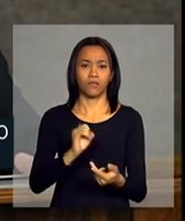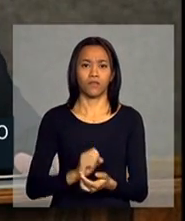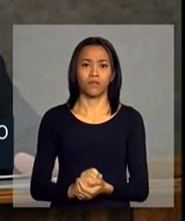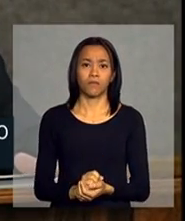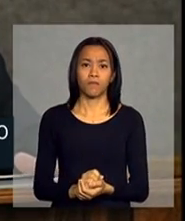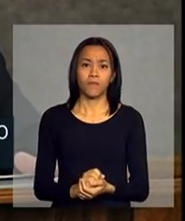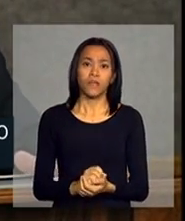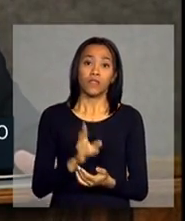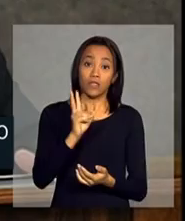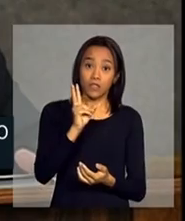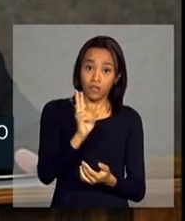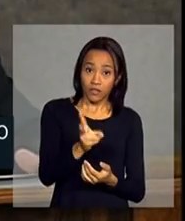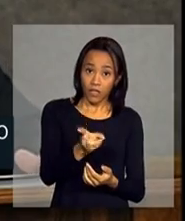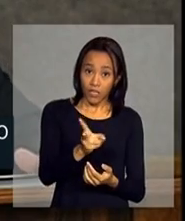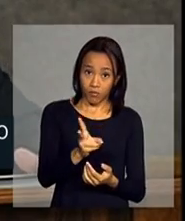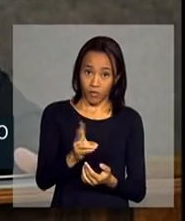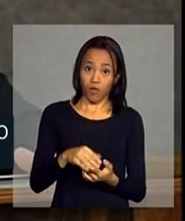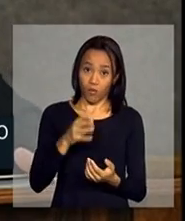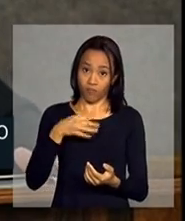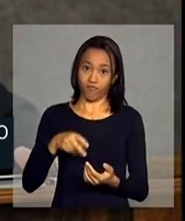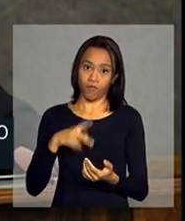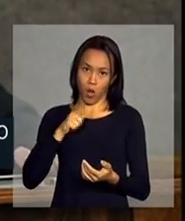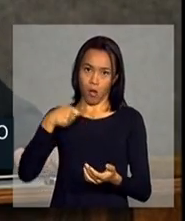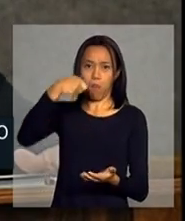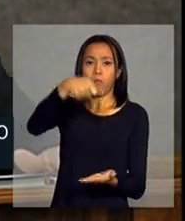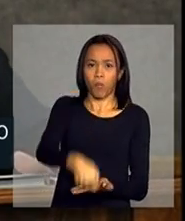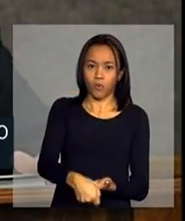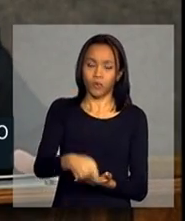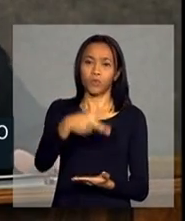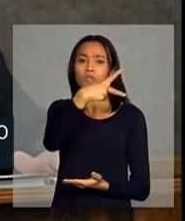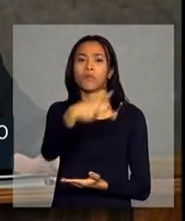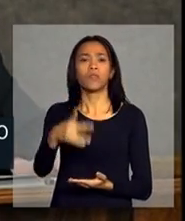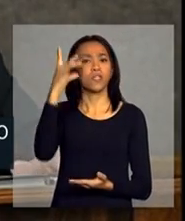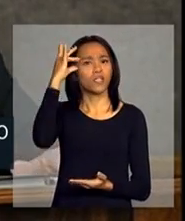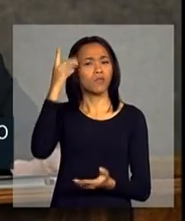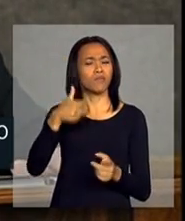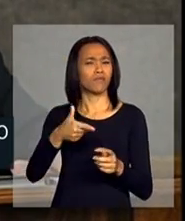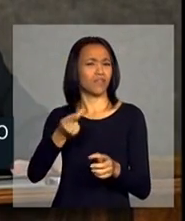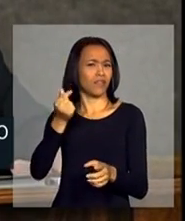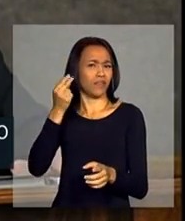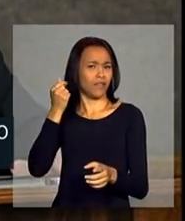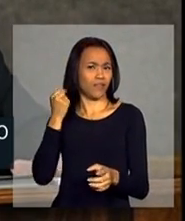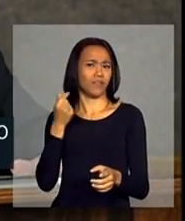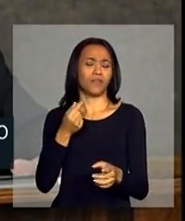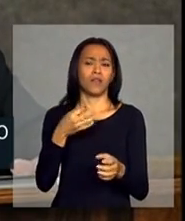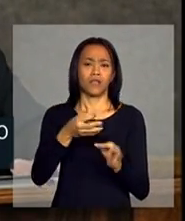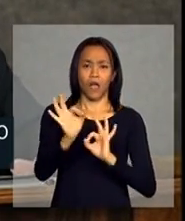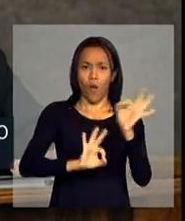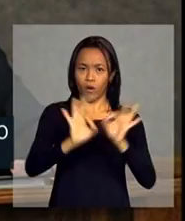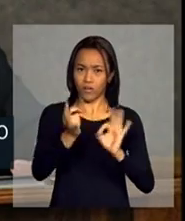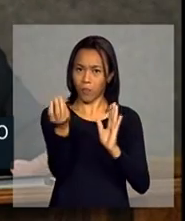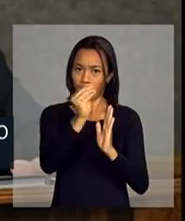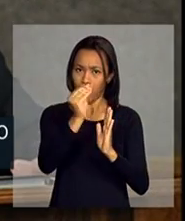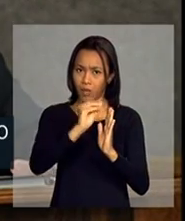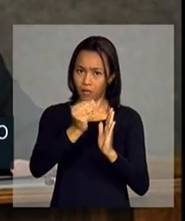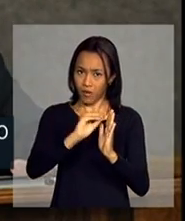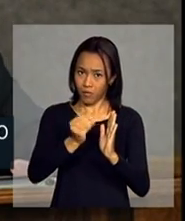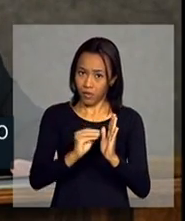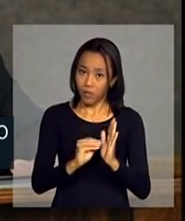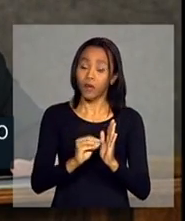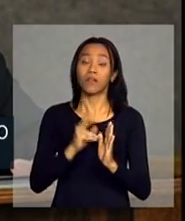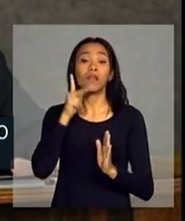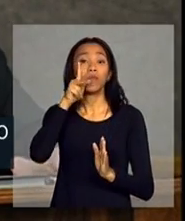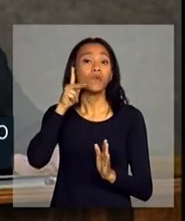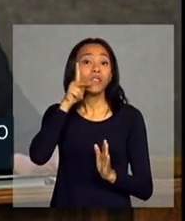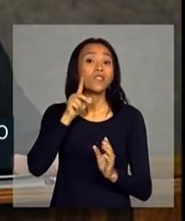postura da presidenta Dilma desde o início da montagem da política, que foi uma focalização desde